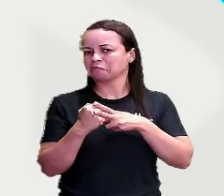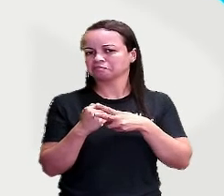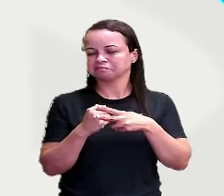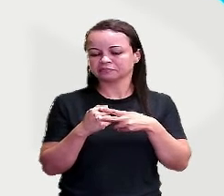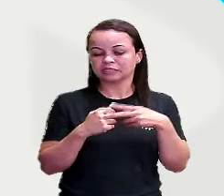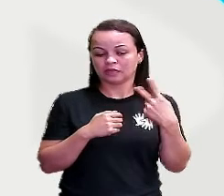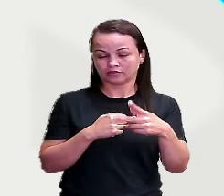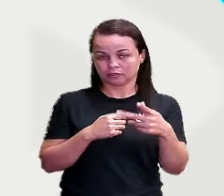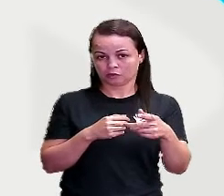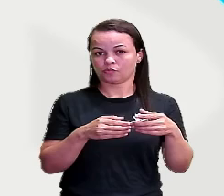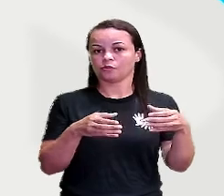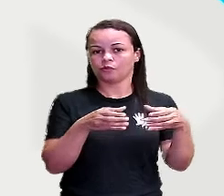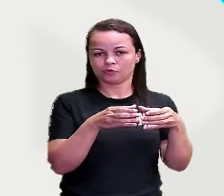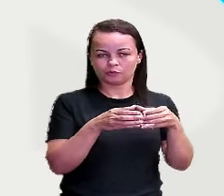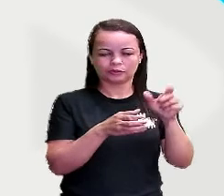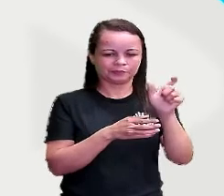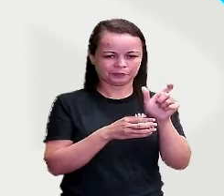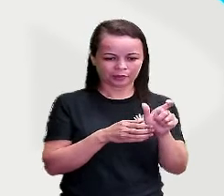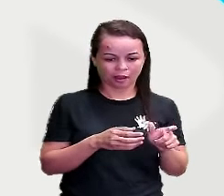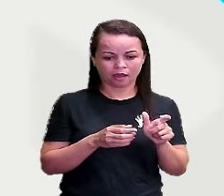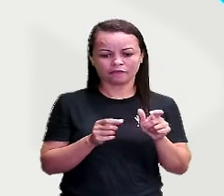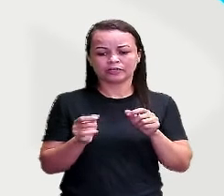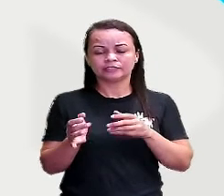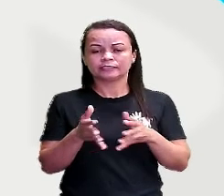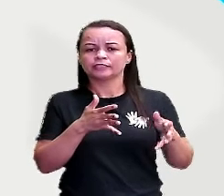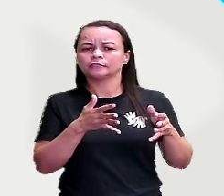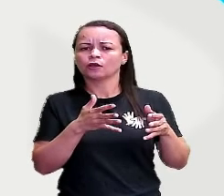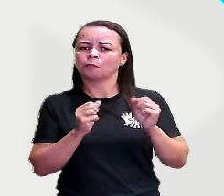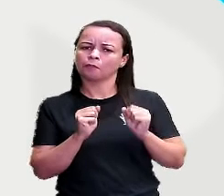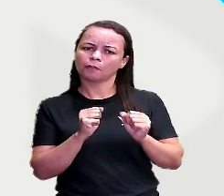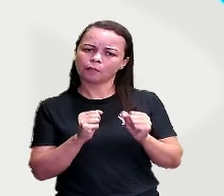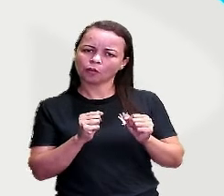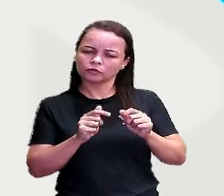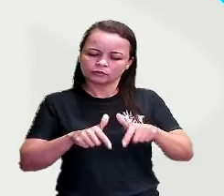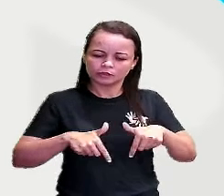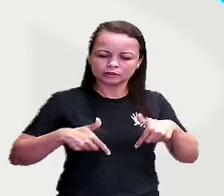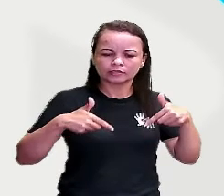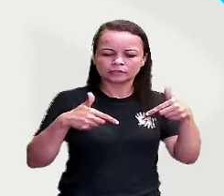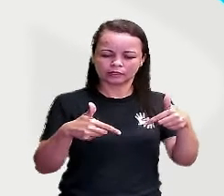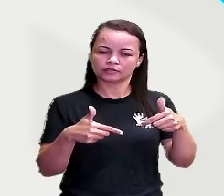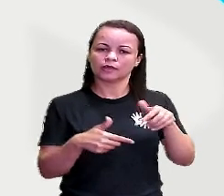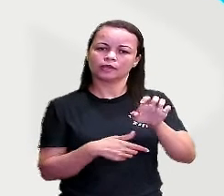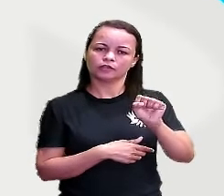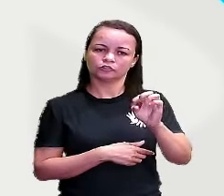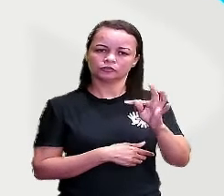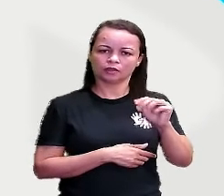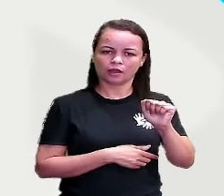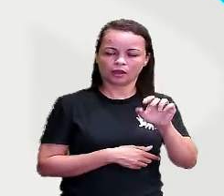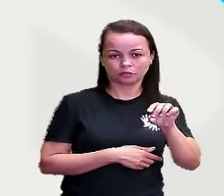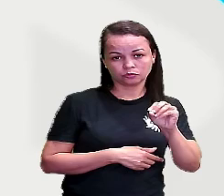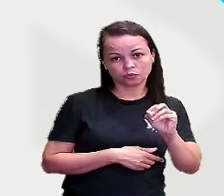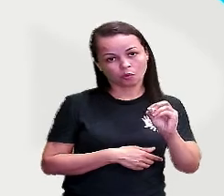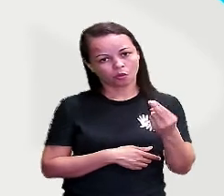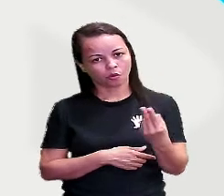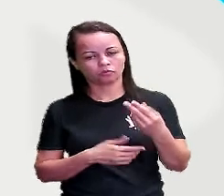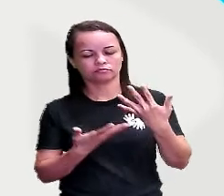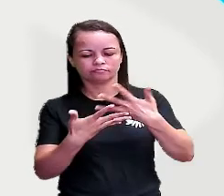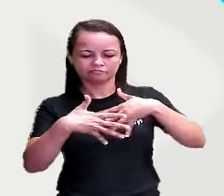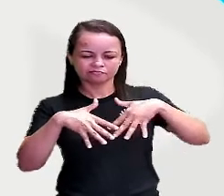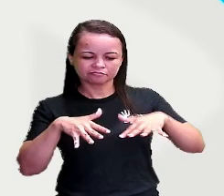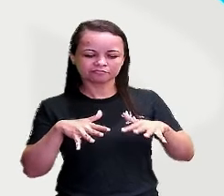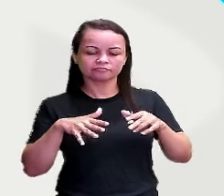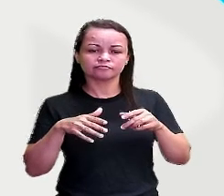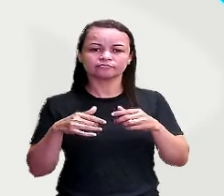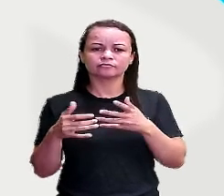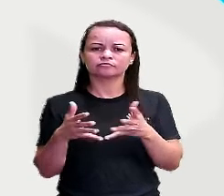uma dessas classes de palavras, tá bom? E ela pode indicar aí uma ação, estado ou fenômeno da natureza. O verbo é o